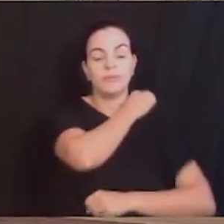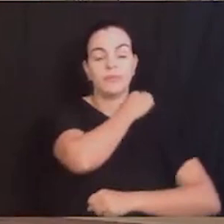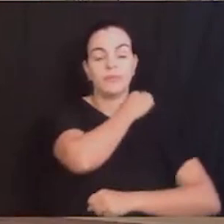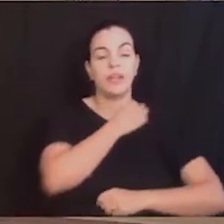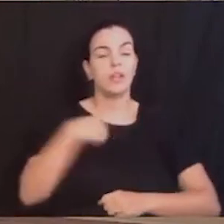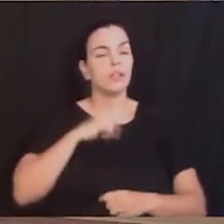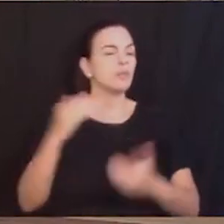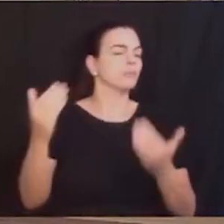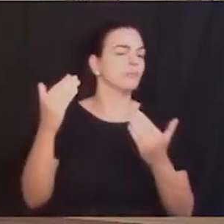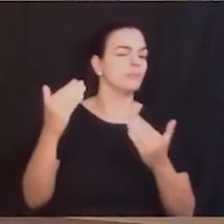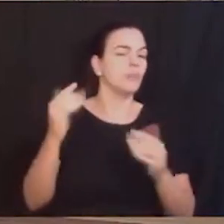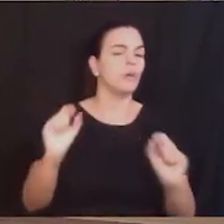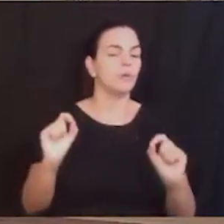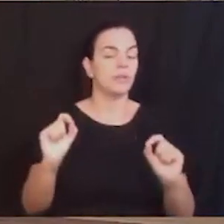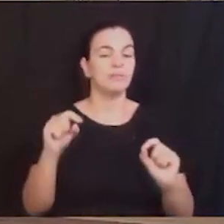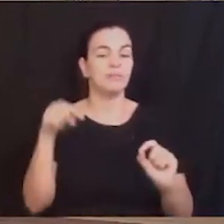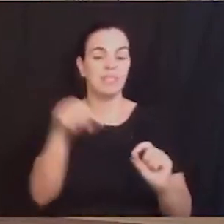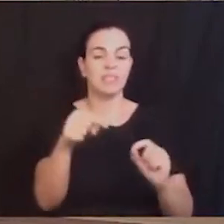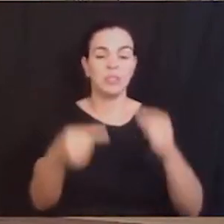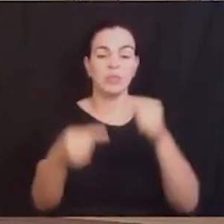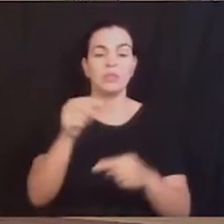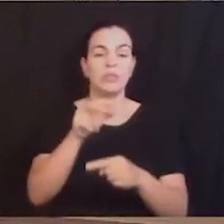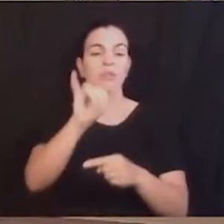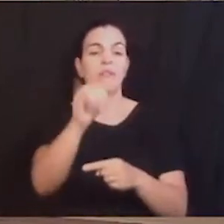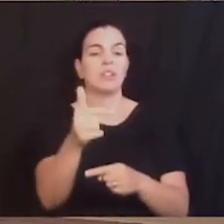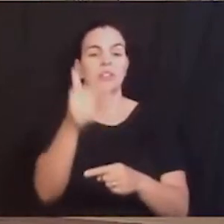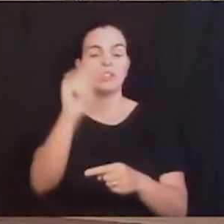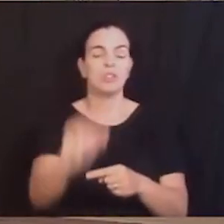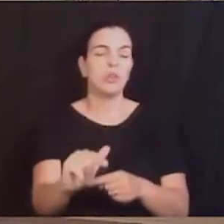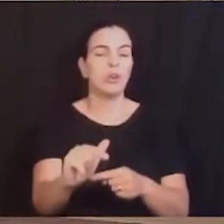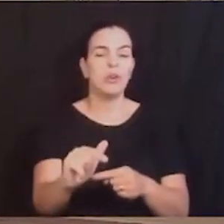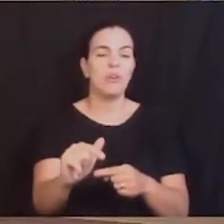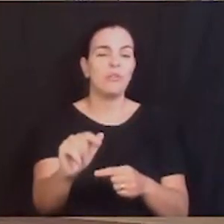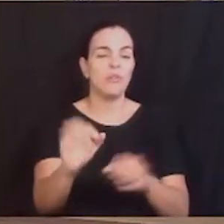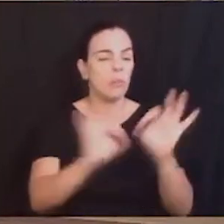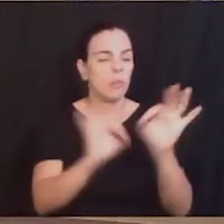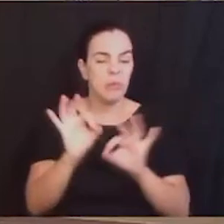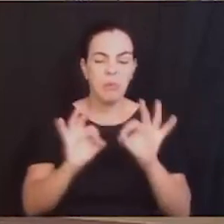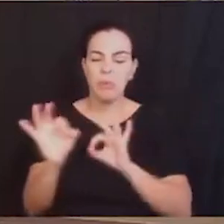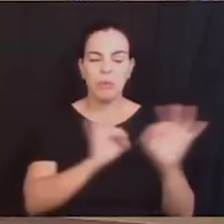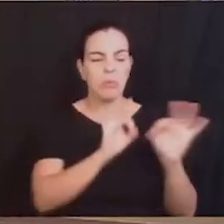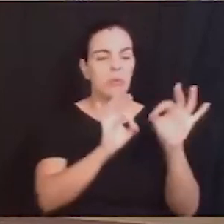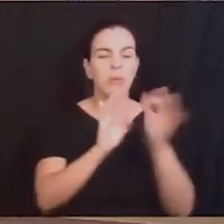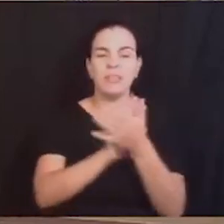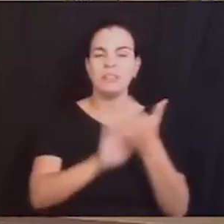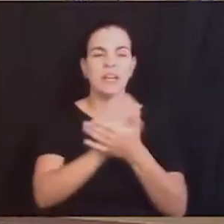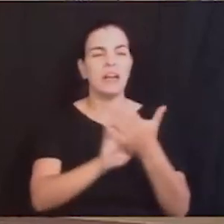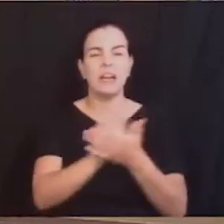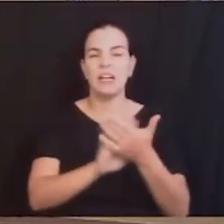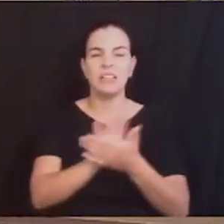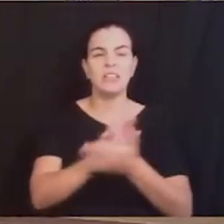-forma, que essa seja mais uma discussão que vai cumprir apenas uma formalidade para que a gente